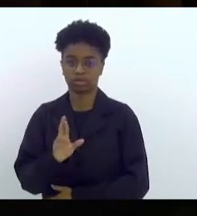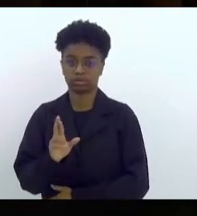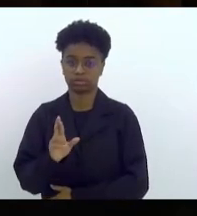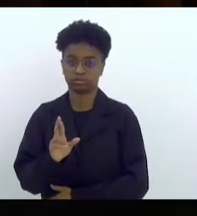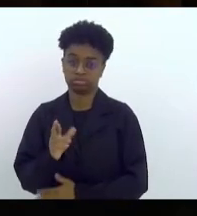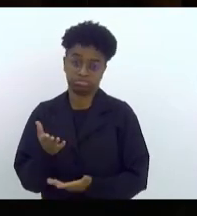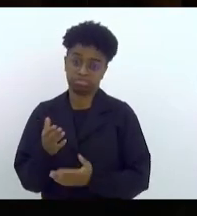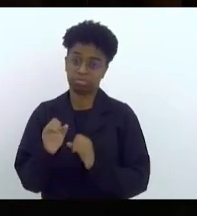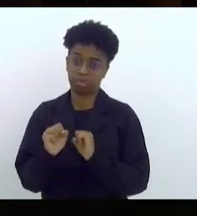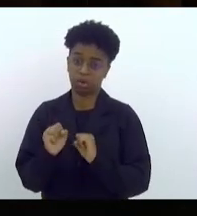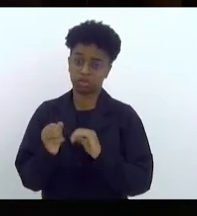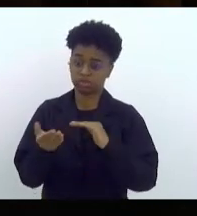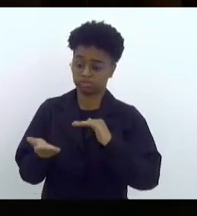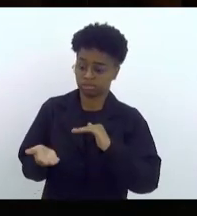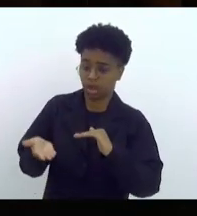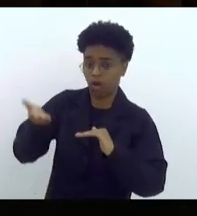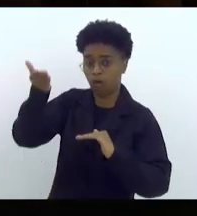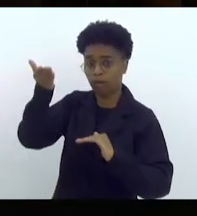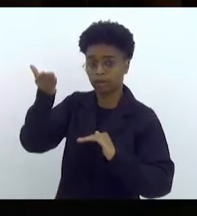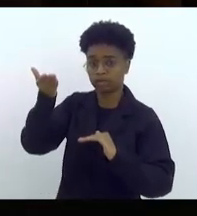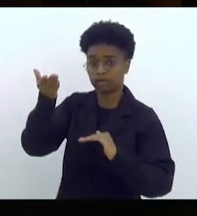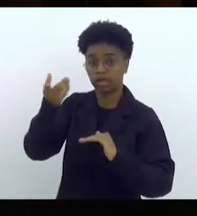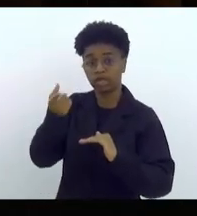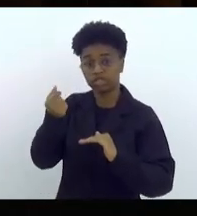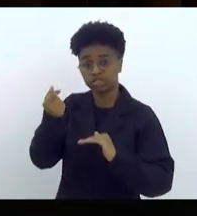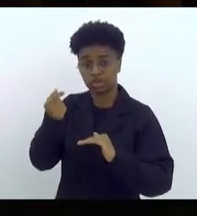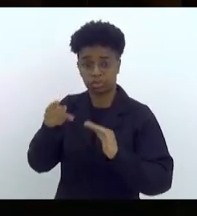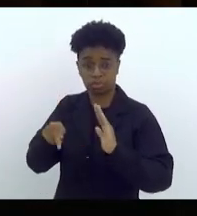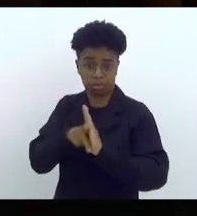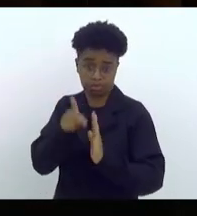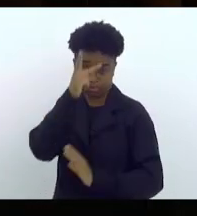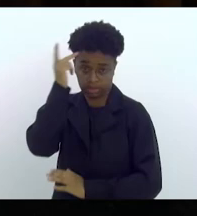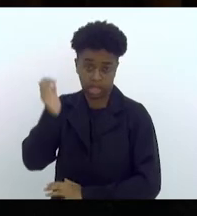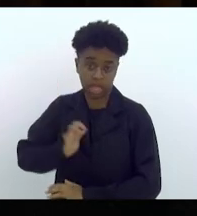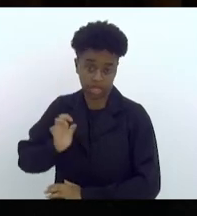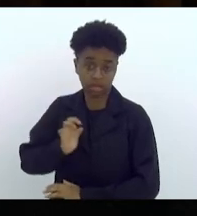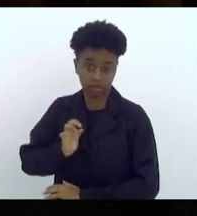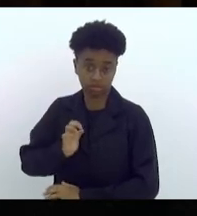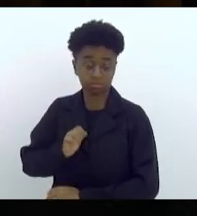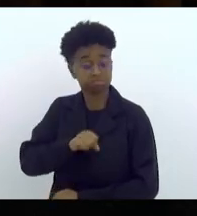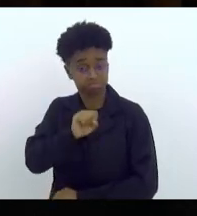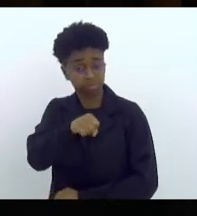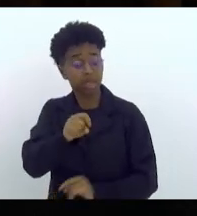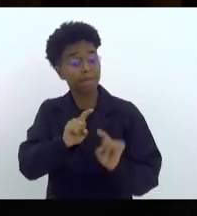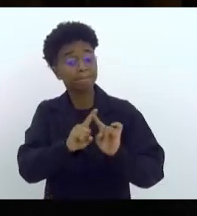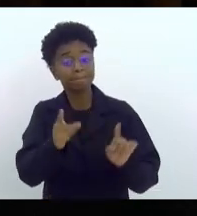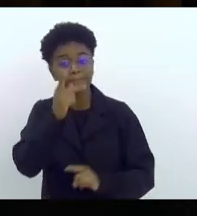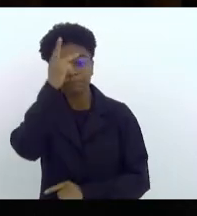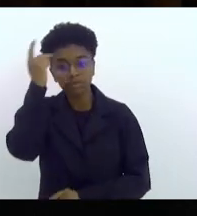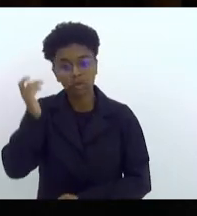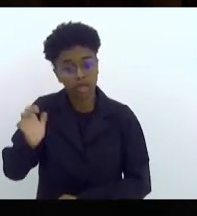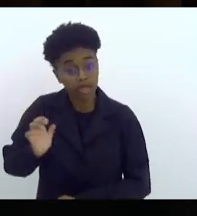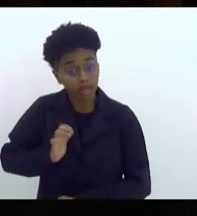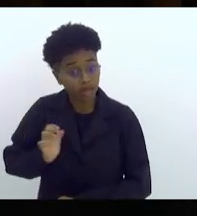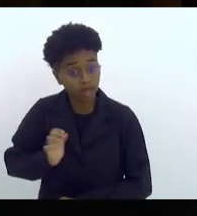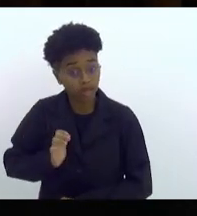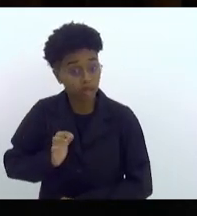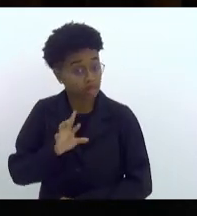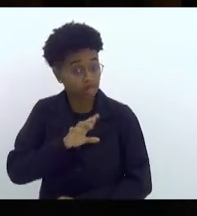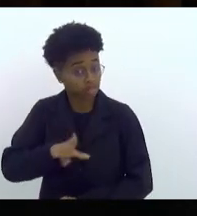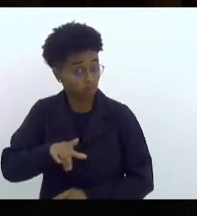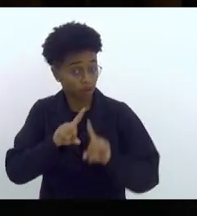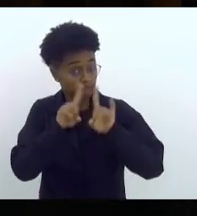para cima a renda dos mais ricos. Mas os mais ricos não são os